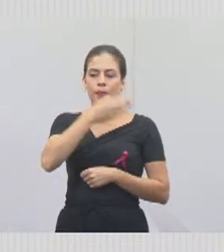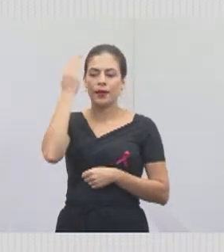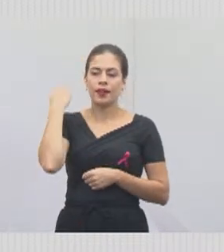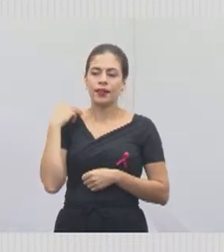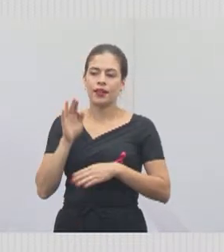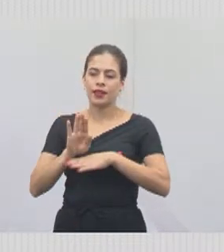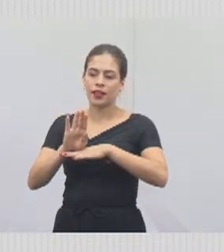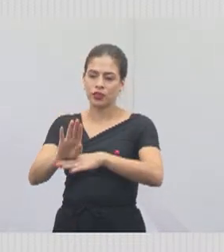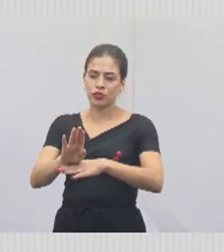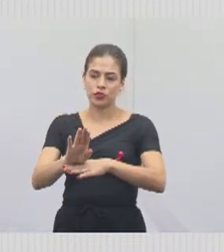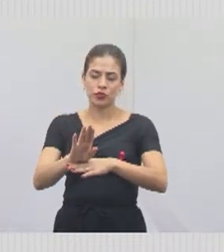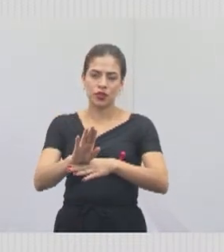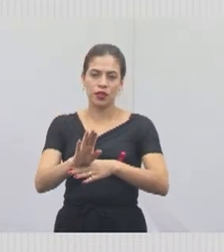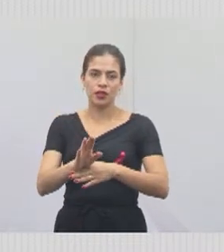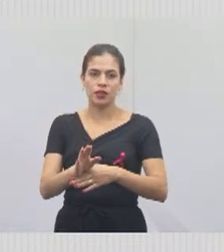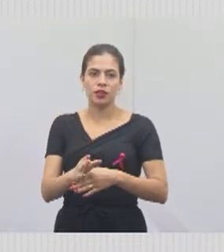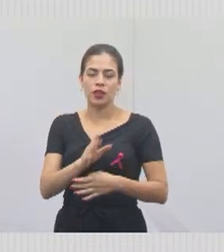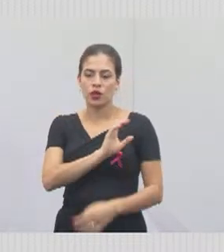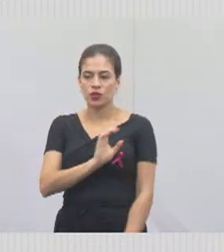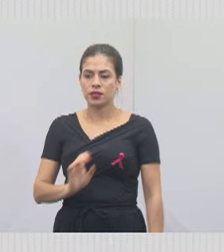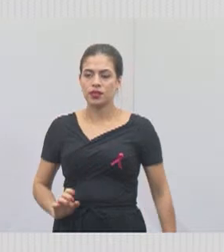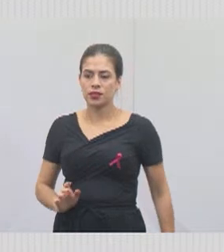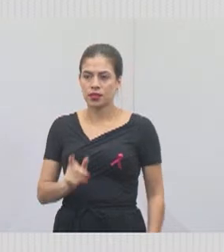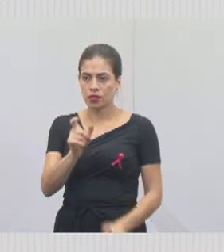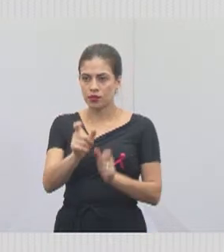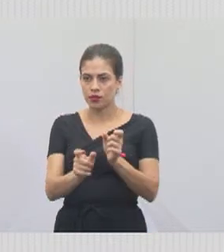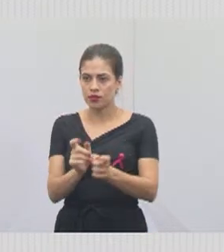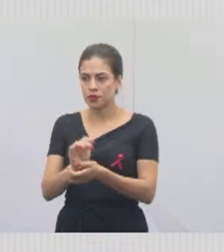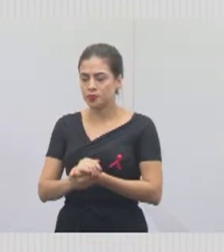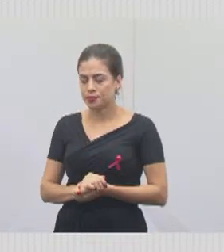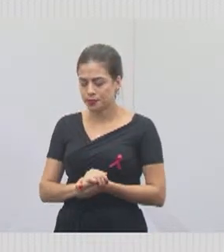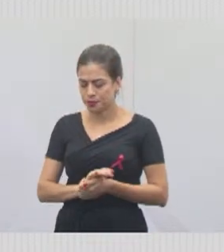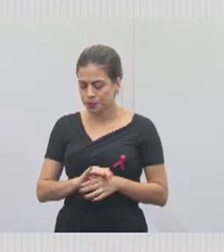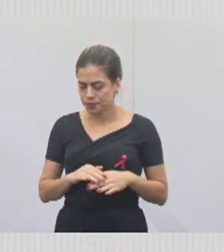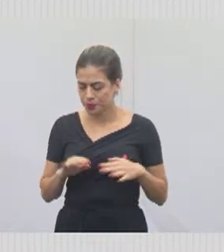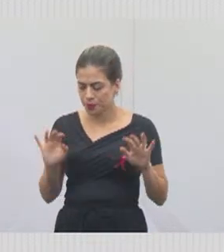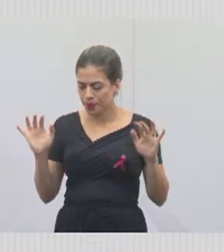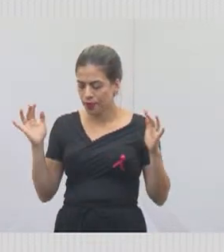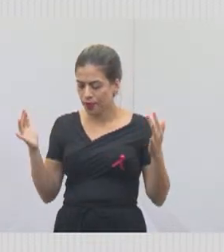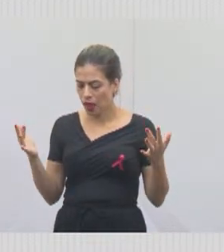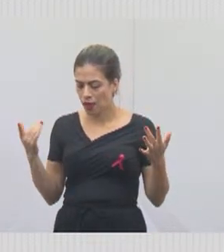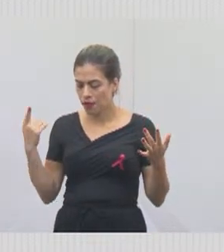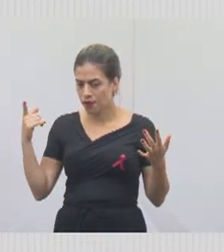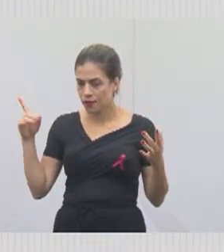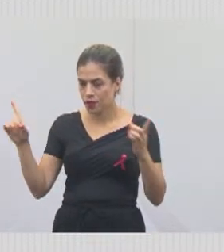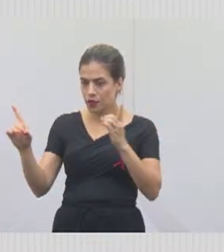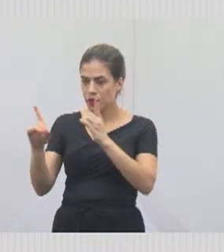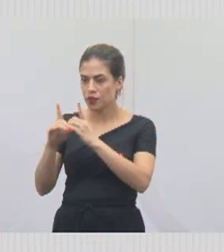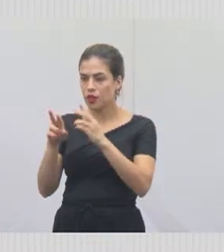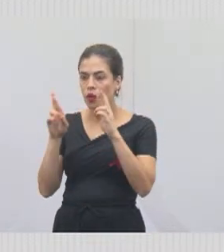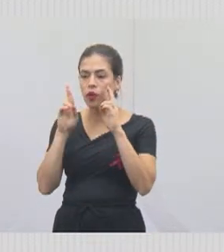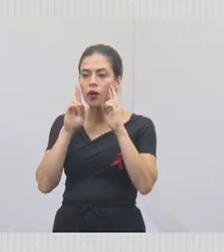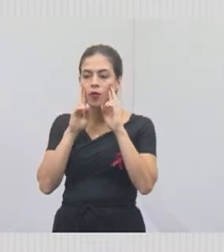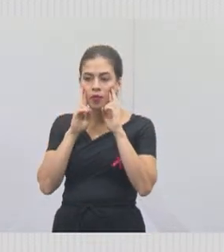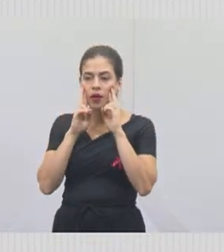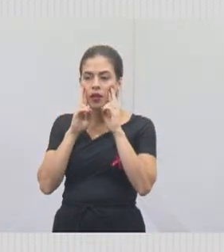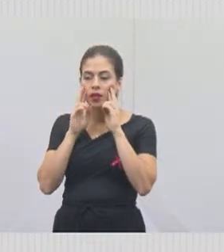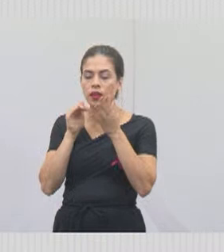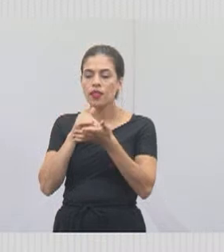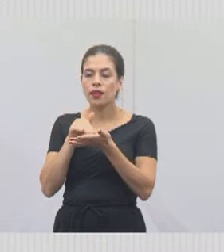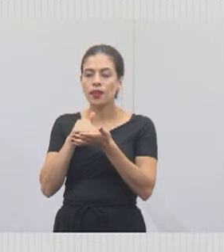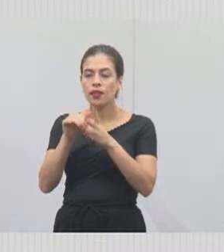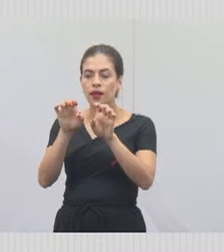Então, foi um dia bastante bacana. Estive lá também, acabamos encontrando o Roberto Abreu, que é o